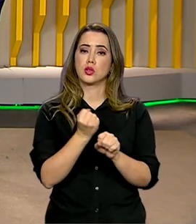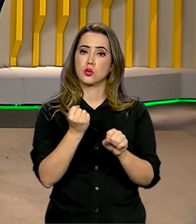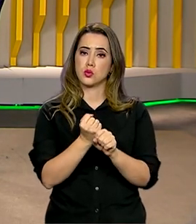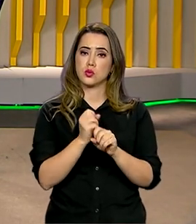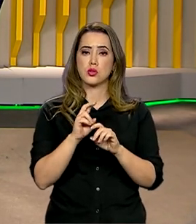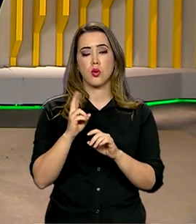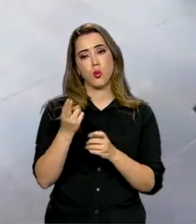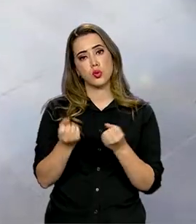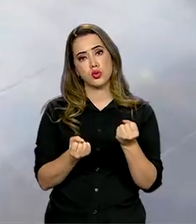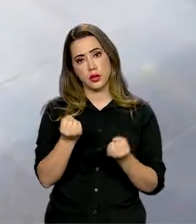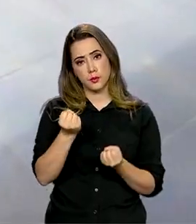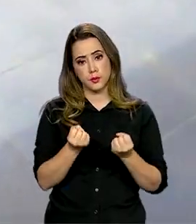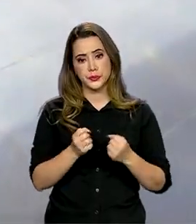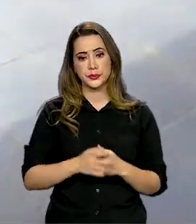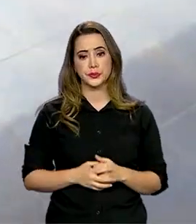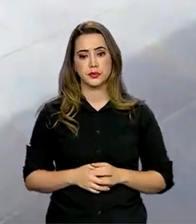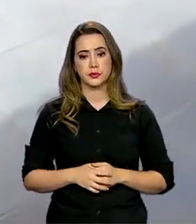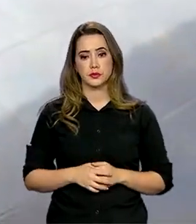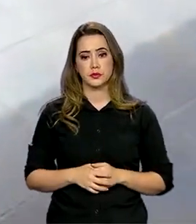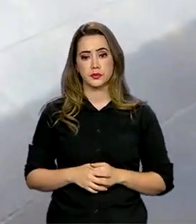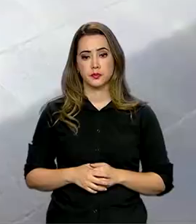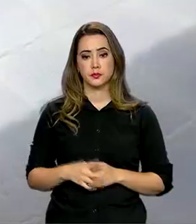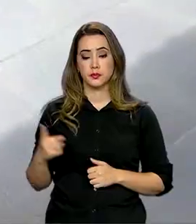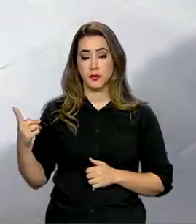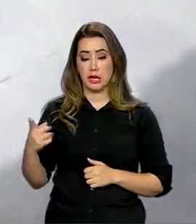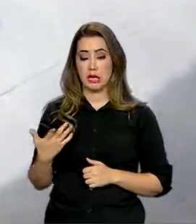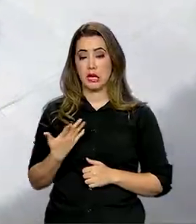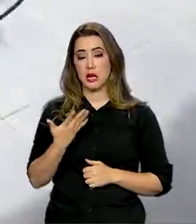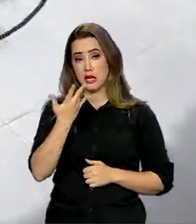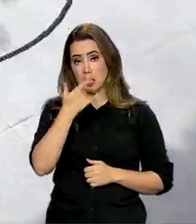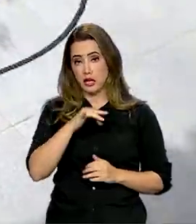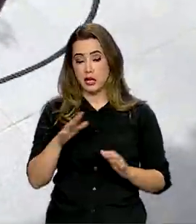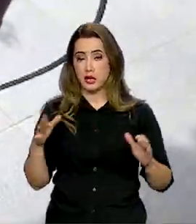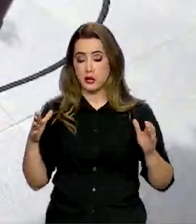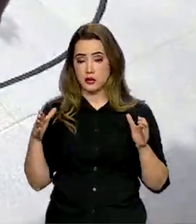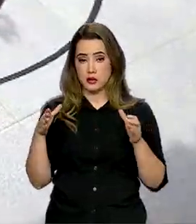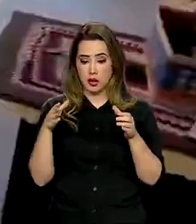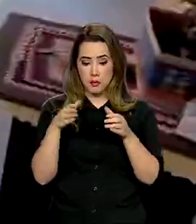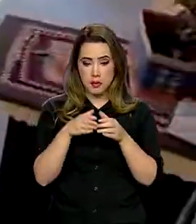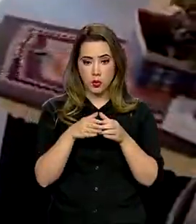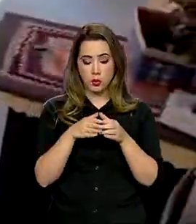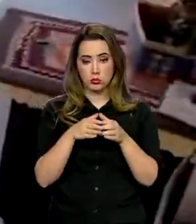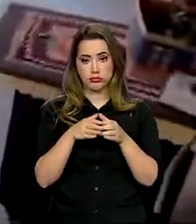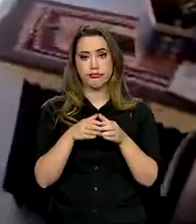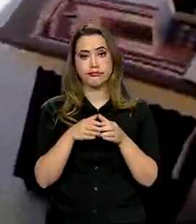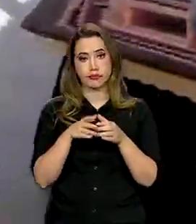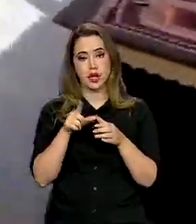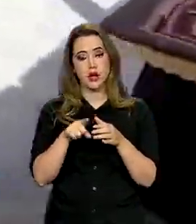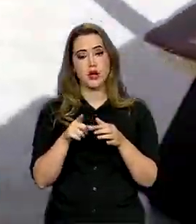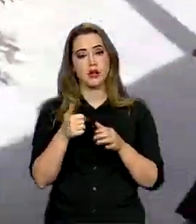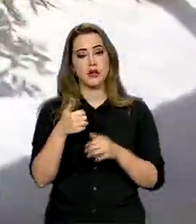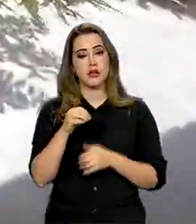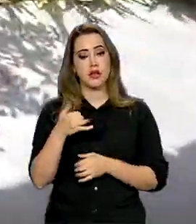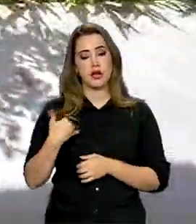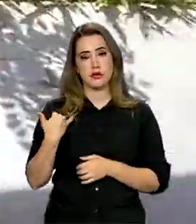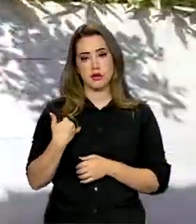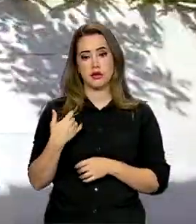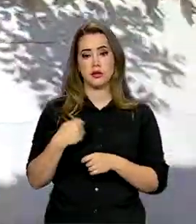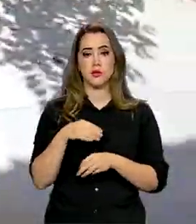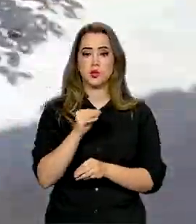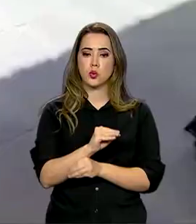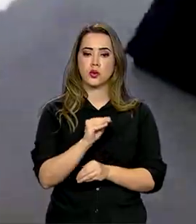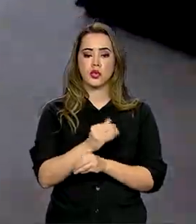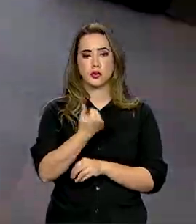veículos. Diagnosticado com microcefalia, o João Gabriel, de 10 anos, precisa dos cuidados da mãe, a dona Maria